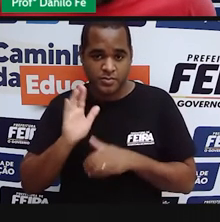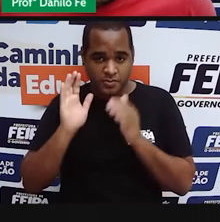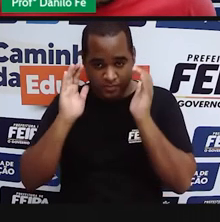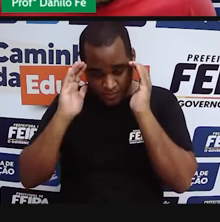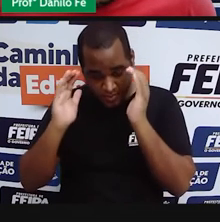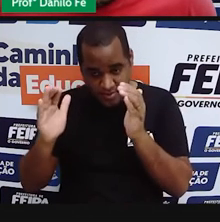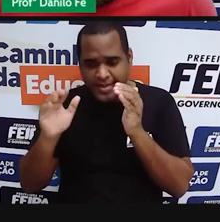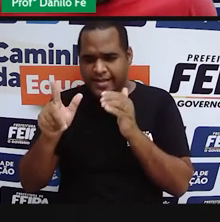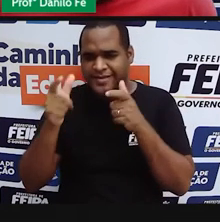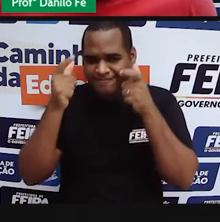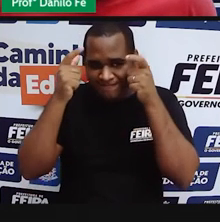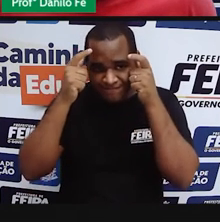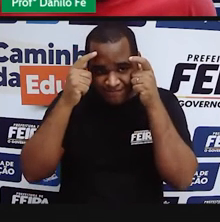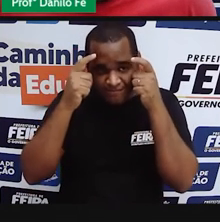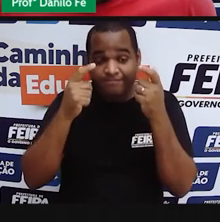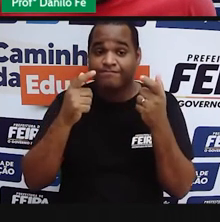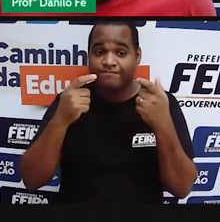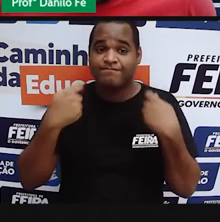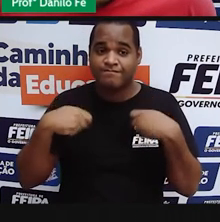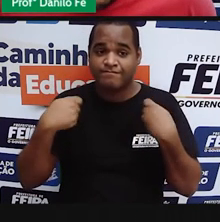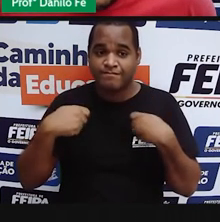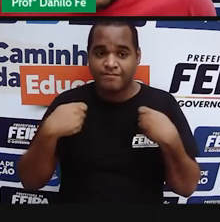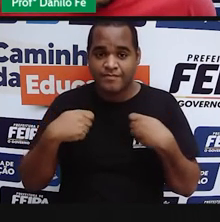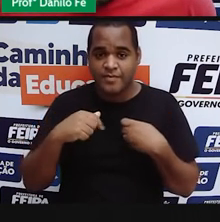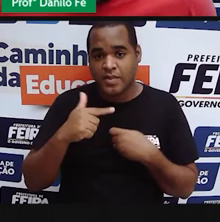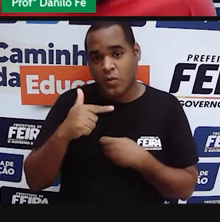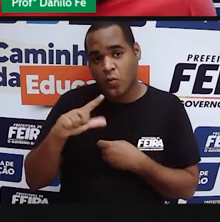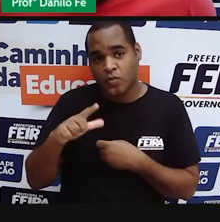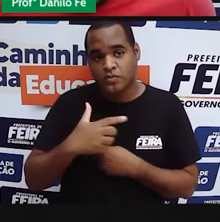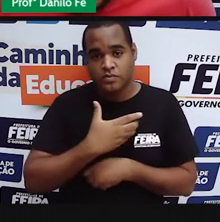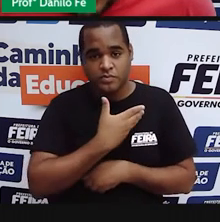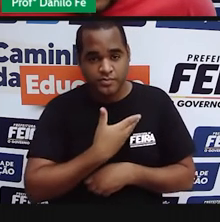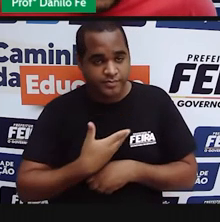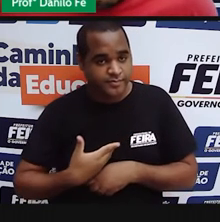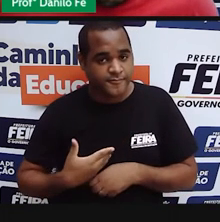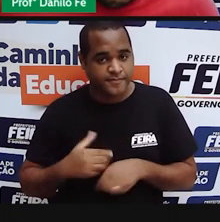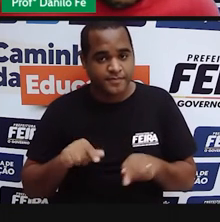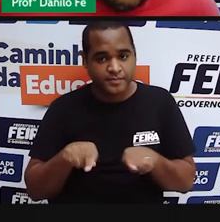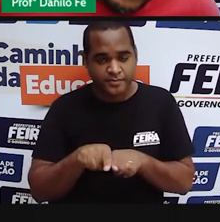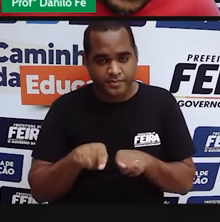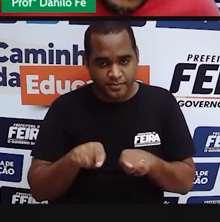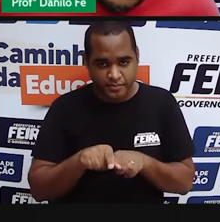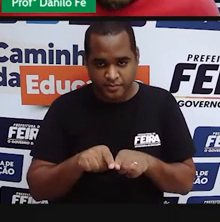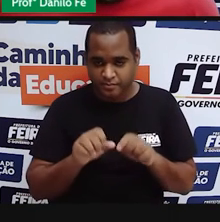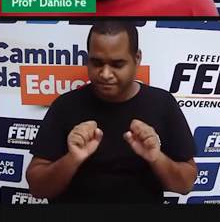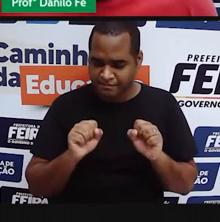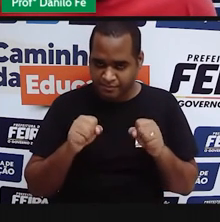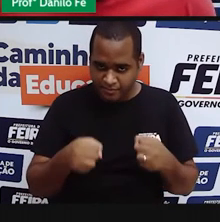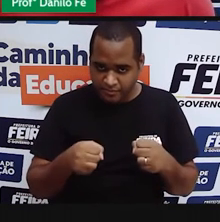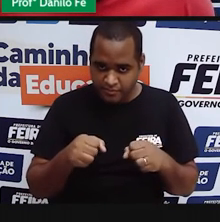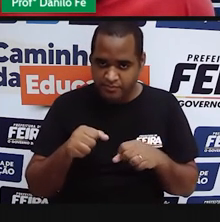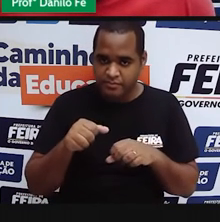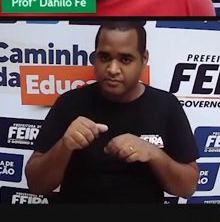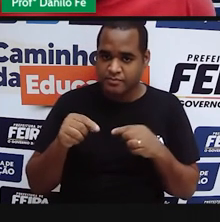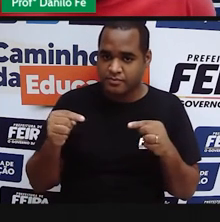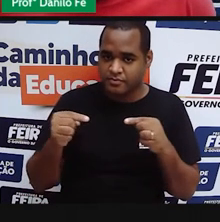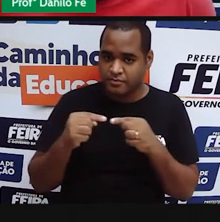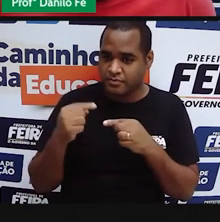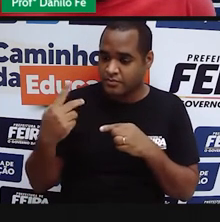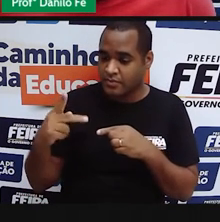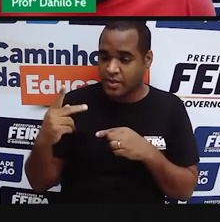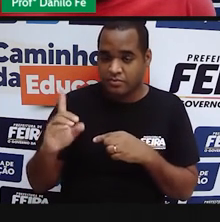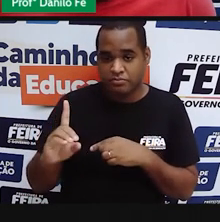formação divina. E que todo aquele que questionasse a autoridade do rei, também estava